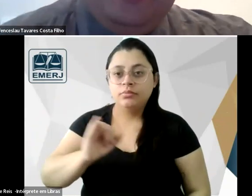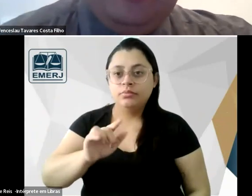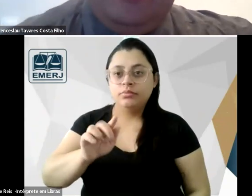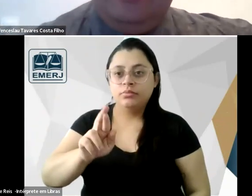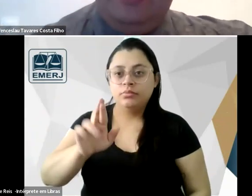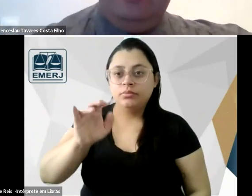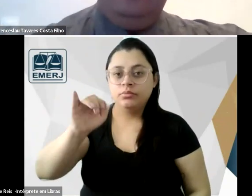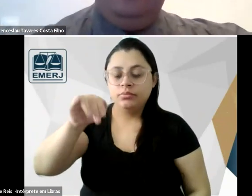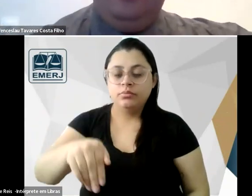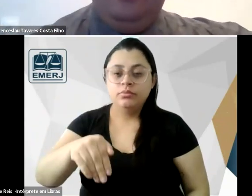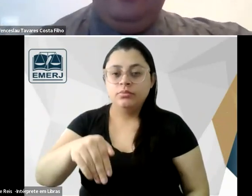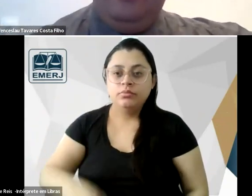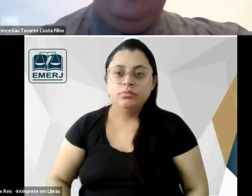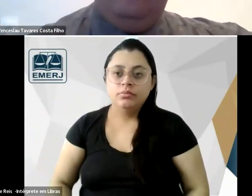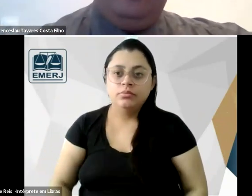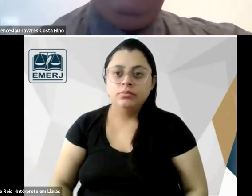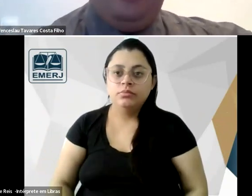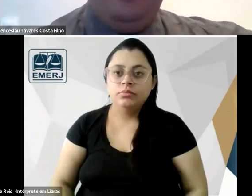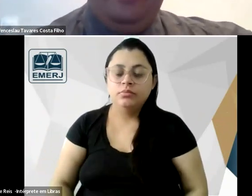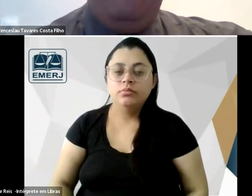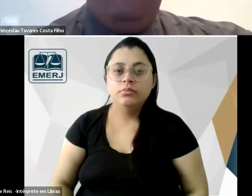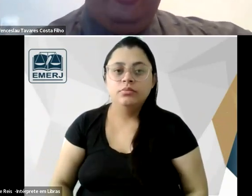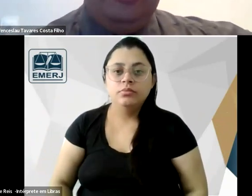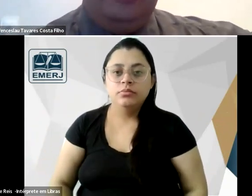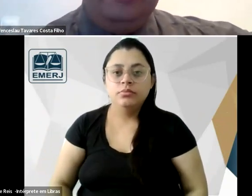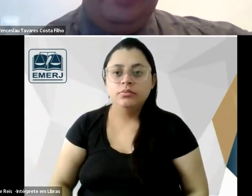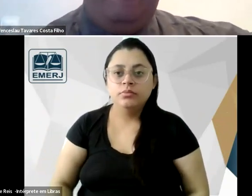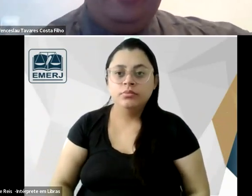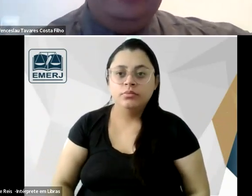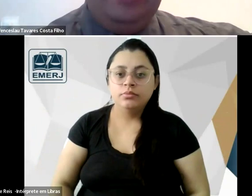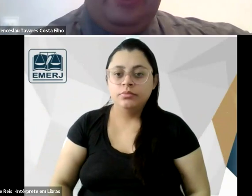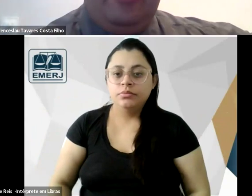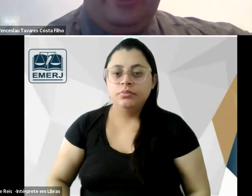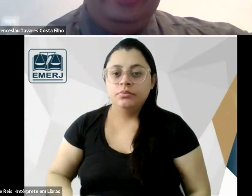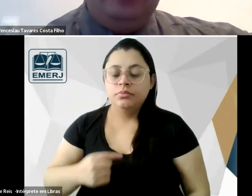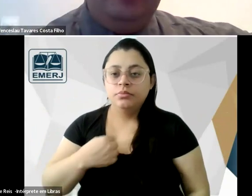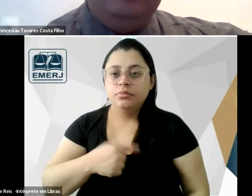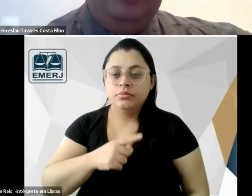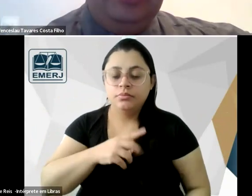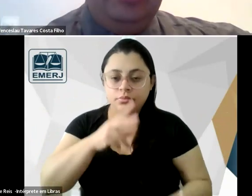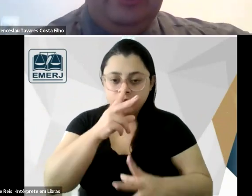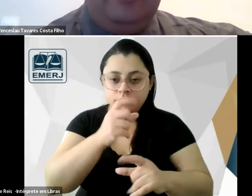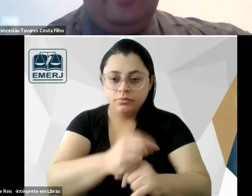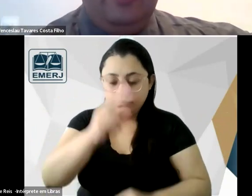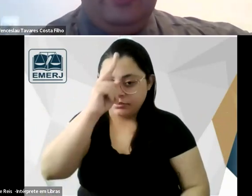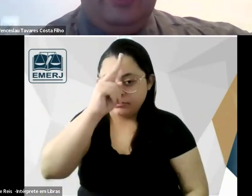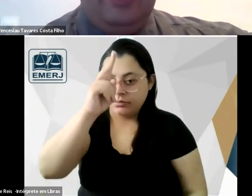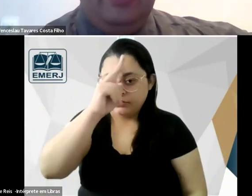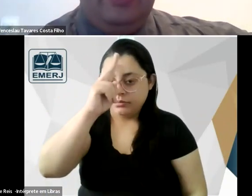alemã o que para mim reforça esse referencial historicista